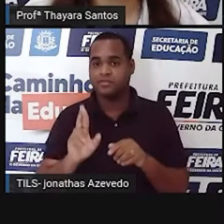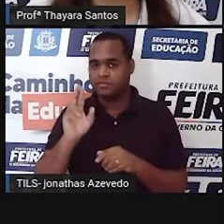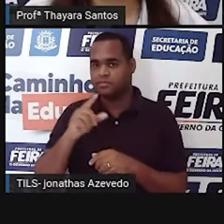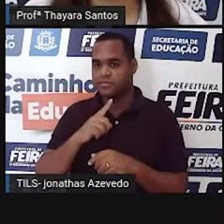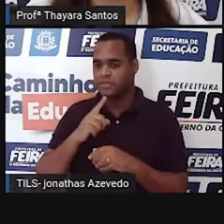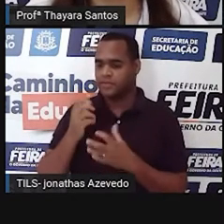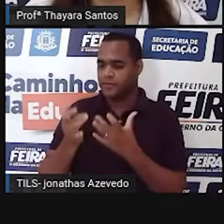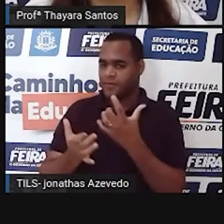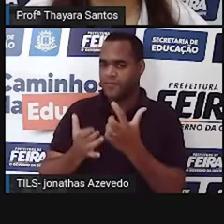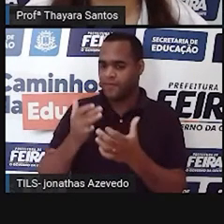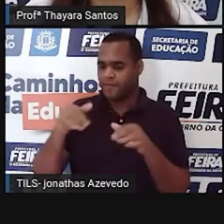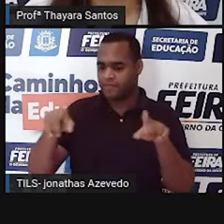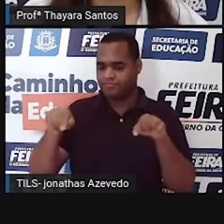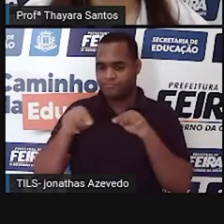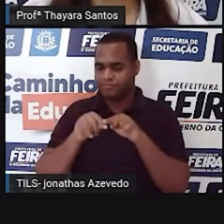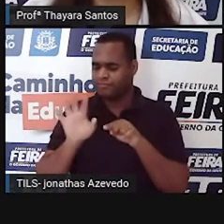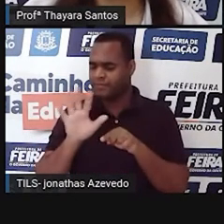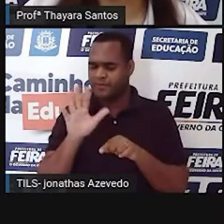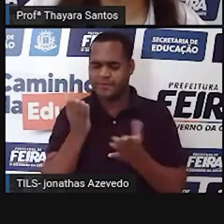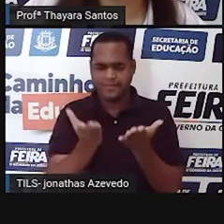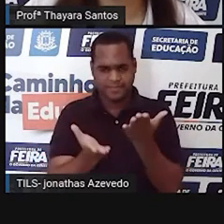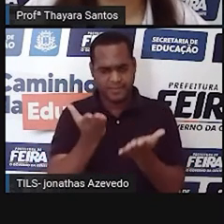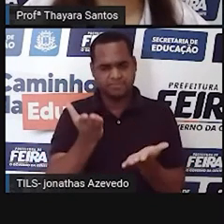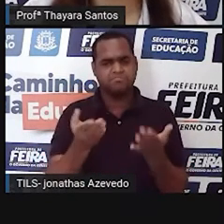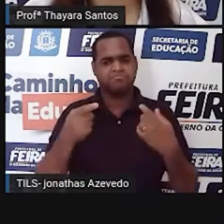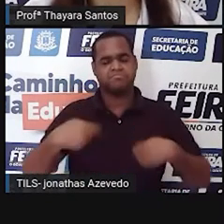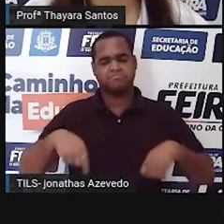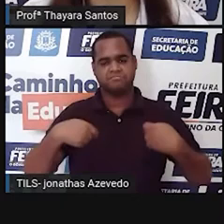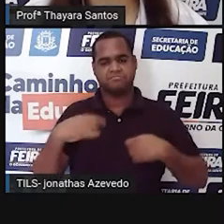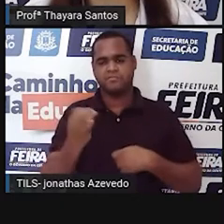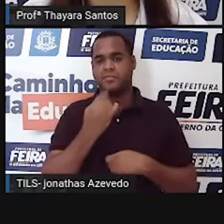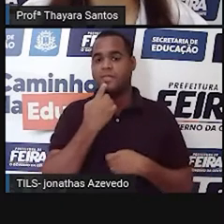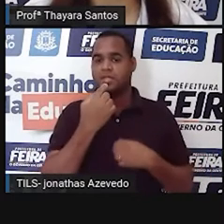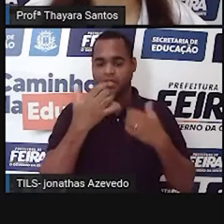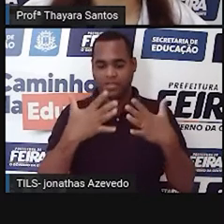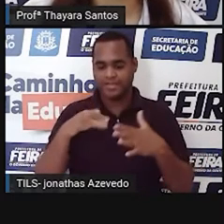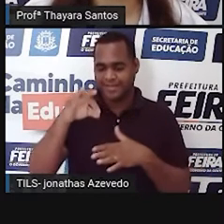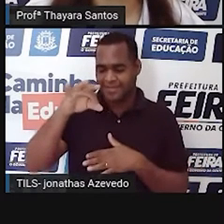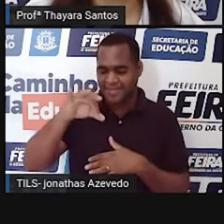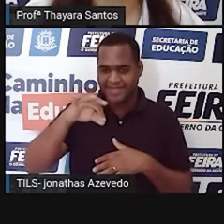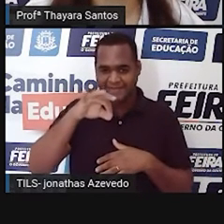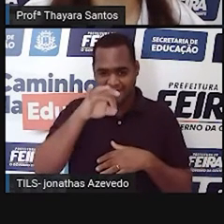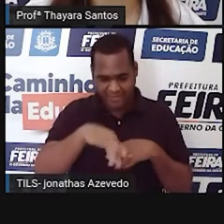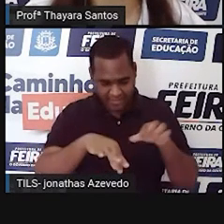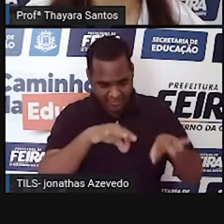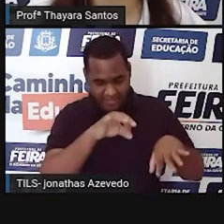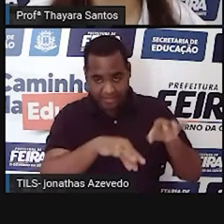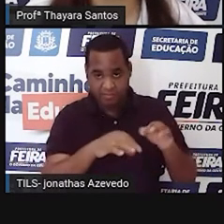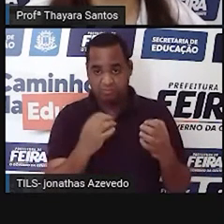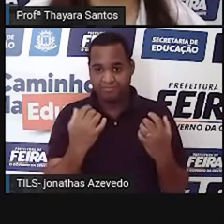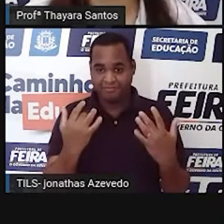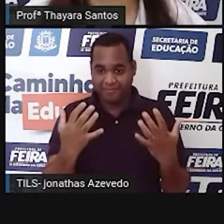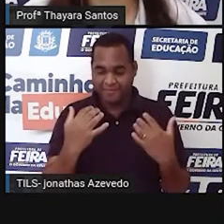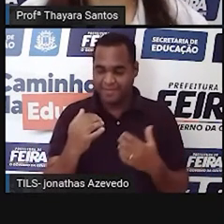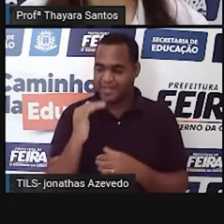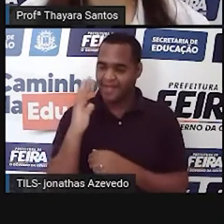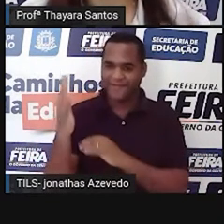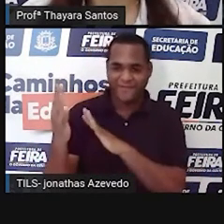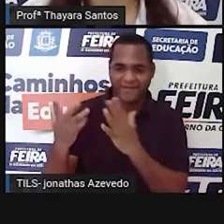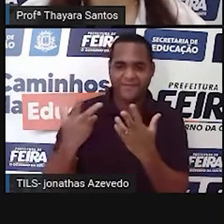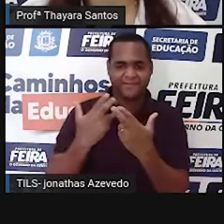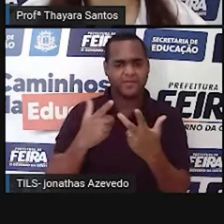incêndios aí descontrolados. E como eu já falei antes, algumas sementes que existem lá no Cerrado e plantas que existem no Cerrado,